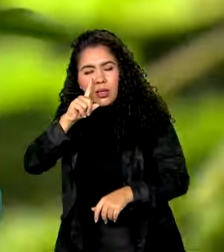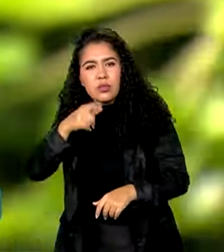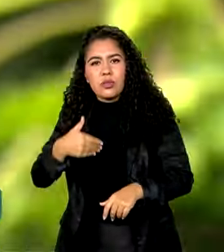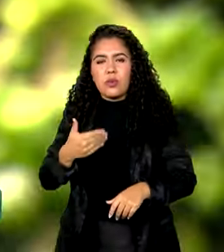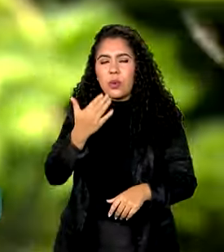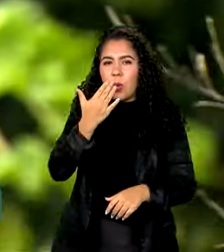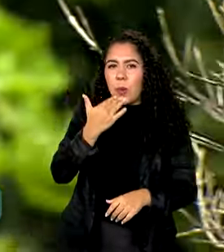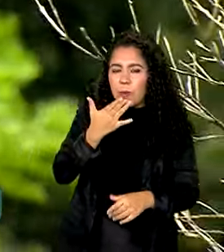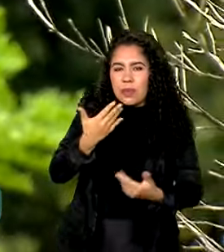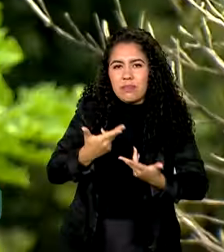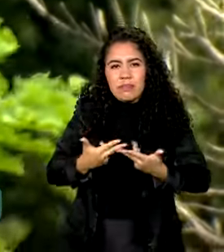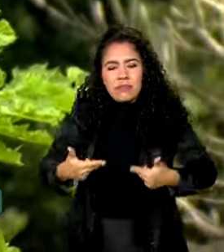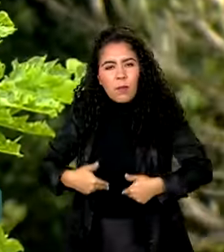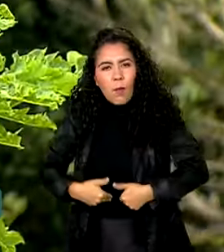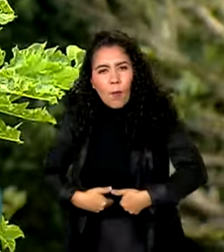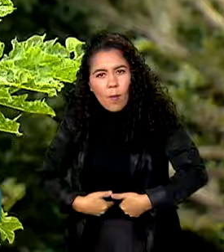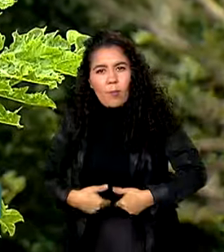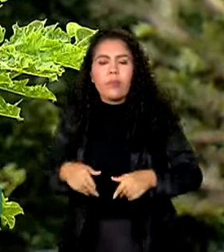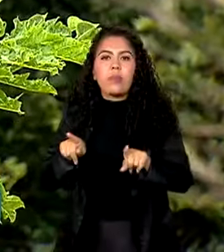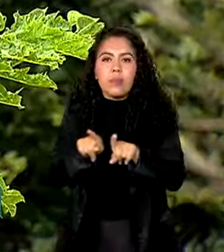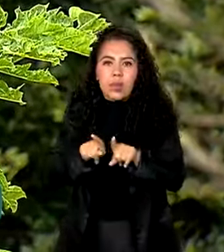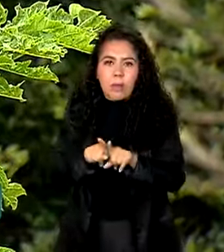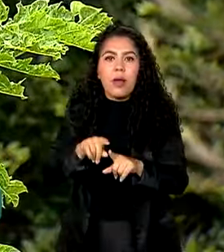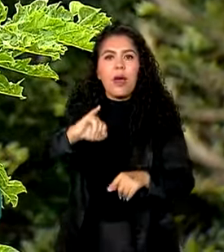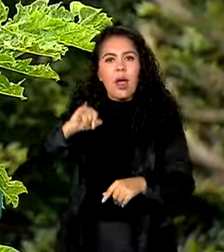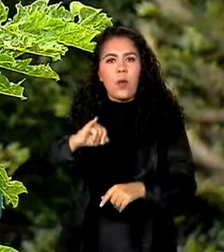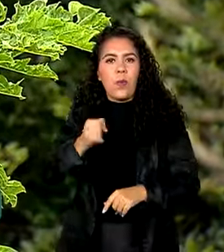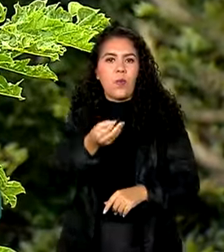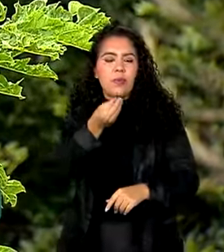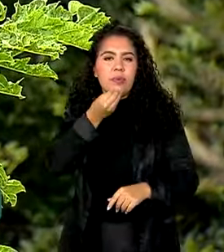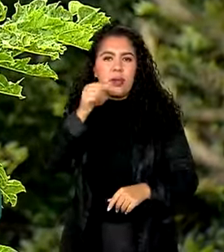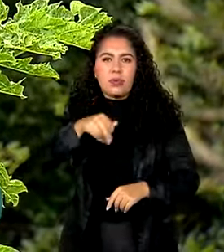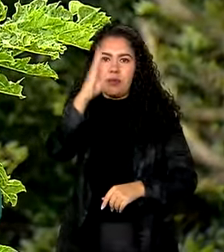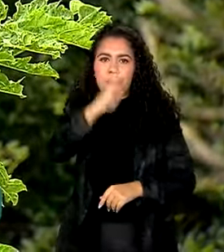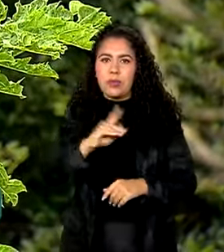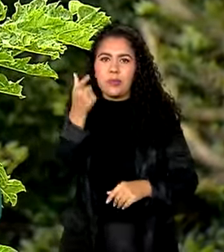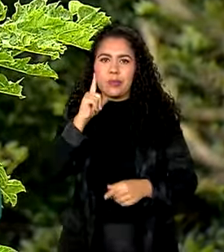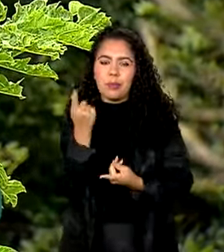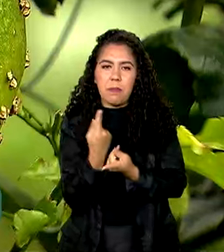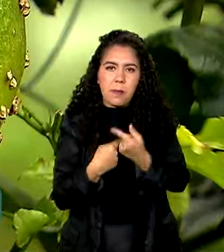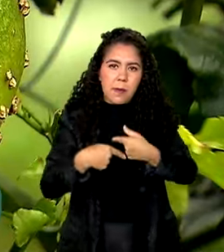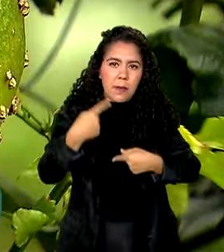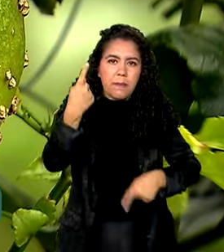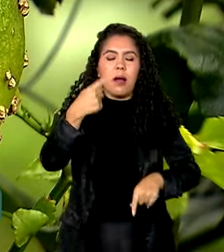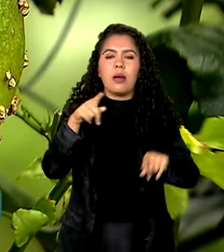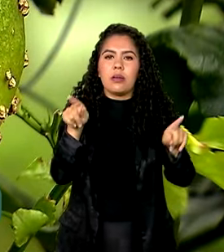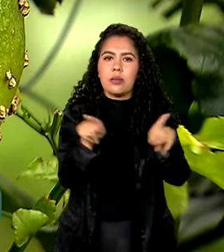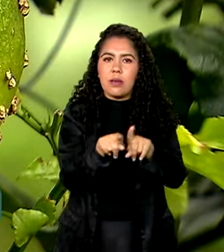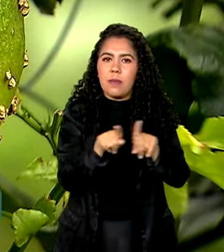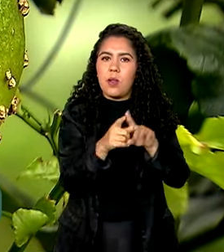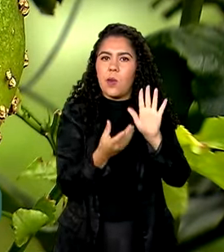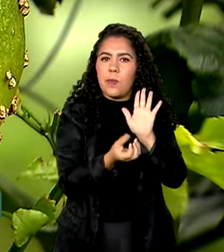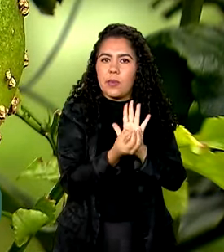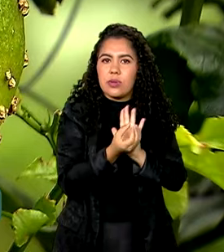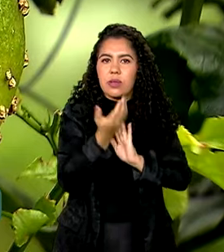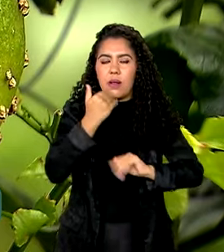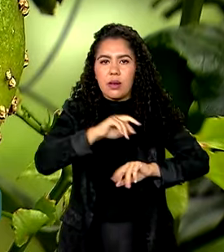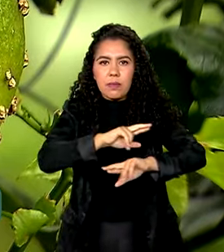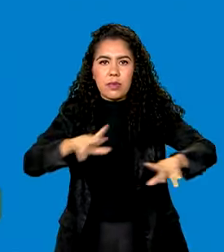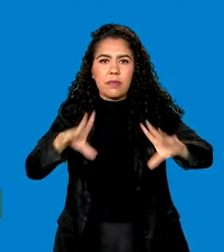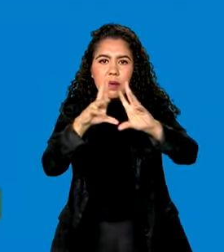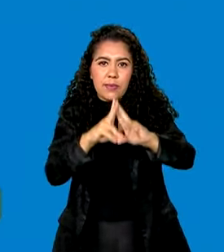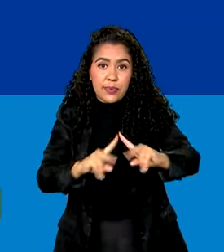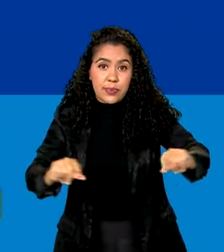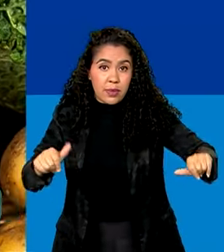Uma forma de aproveitar o potencial do país como um dos maiores produtores de alimentos do mundo para vencer a fome.